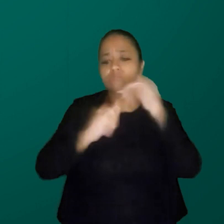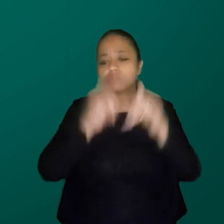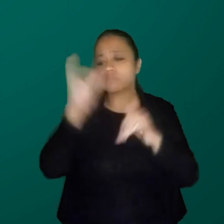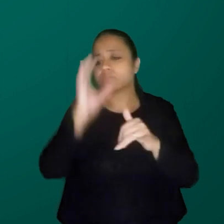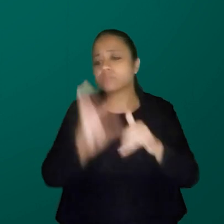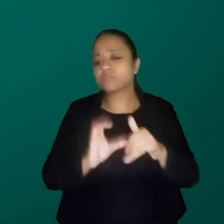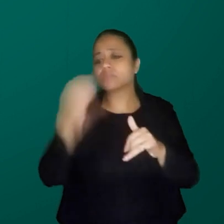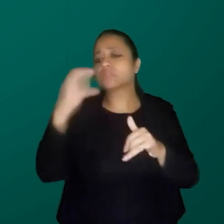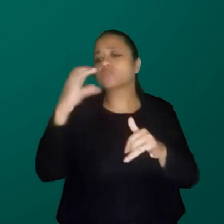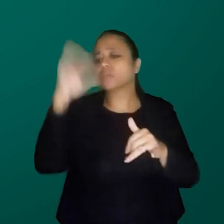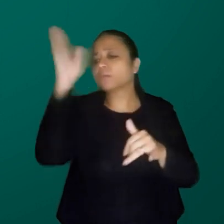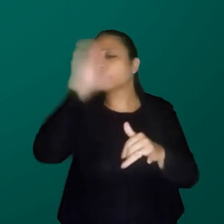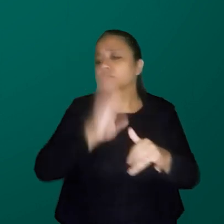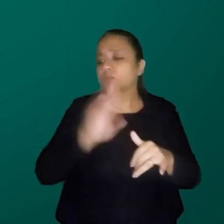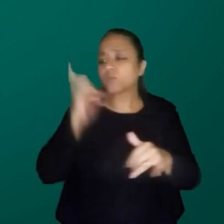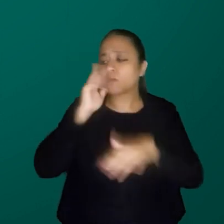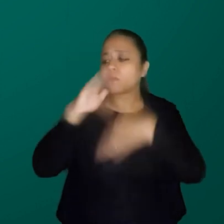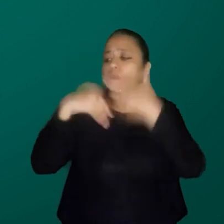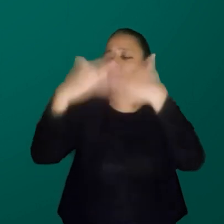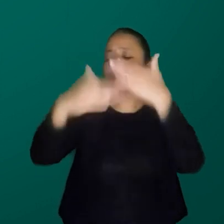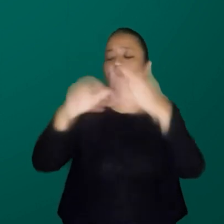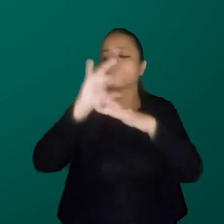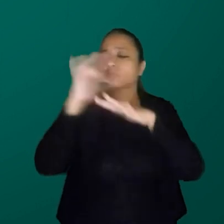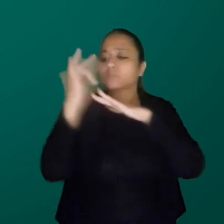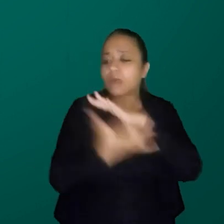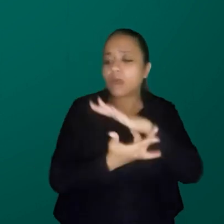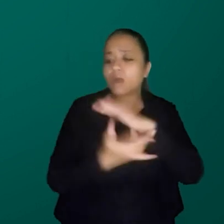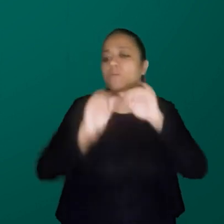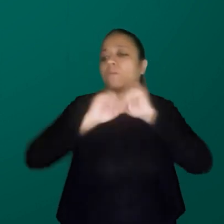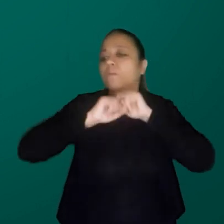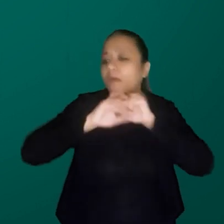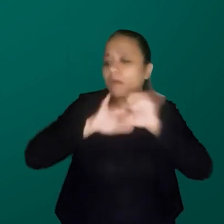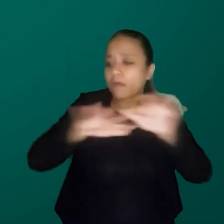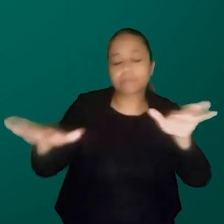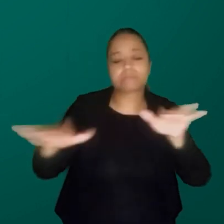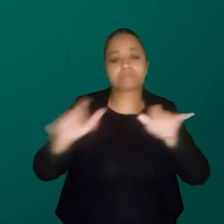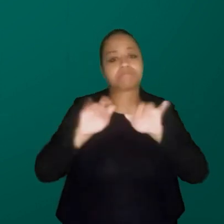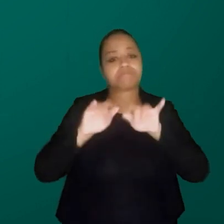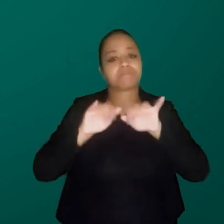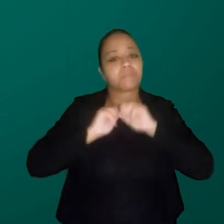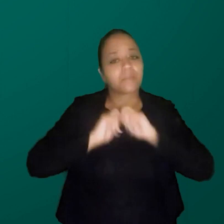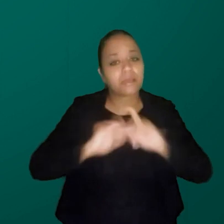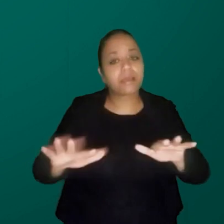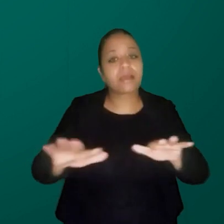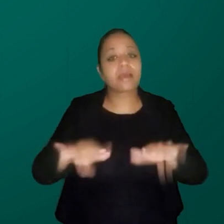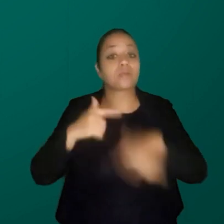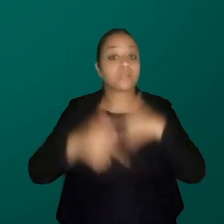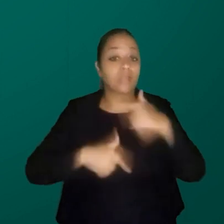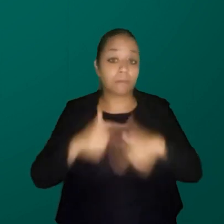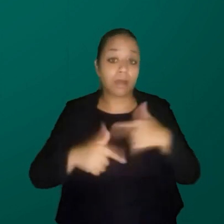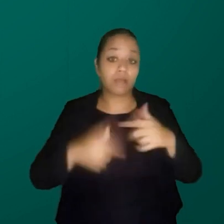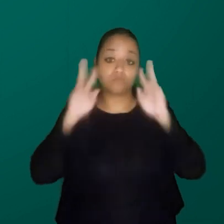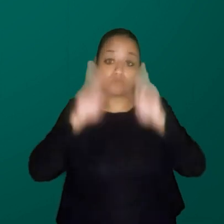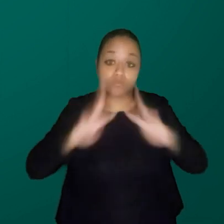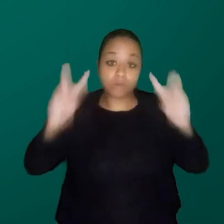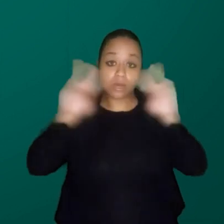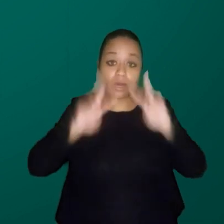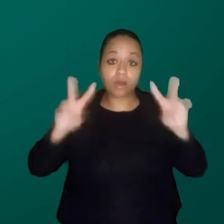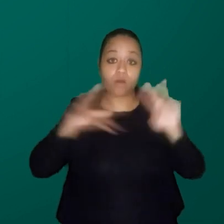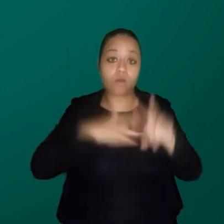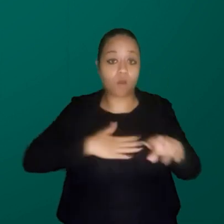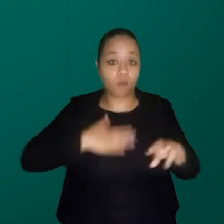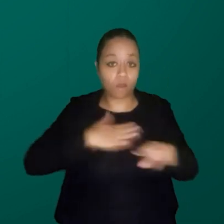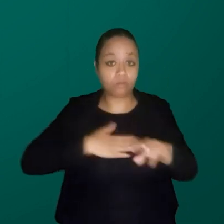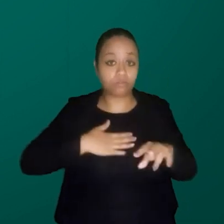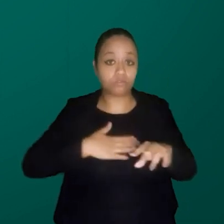tendo sucesso nas redes sociais, no YouTube, que é uma coisa que eu trabalho muito, porque eu sou da área de audiovisual, a gente tem um perfil que